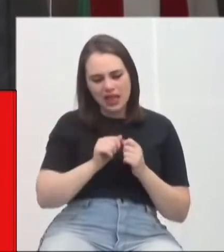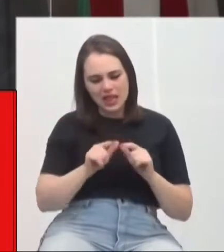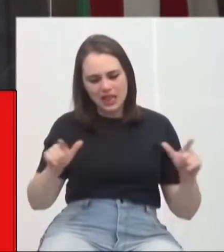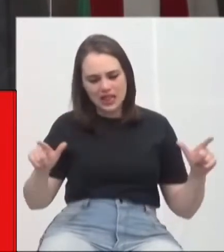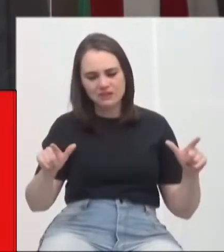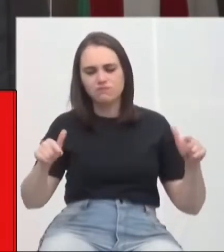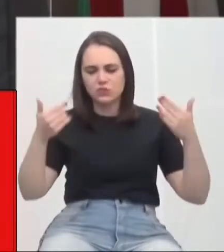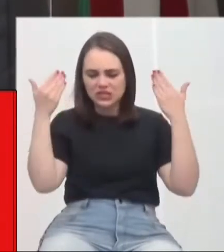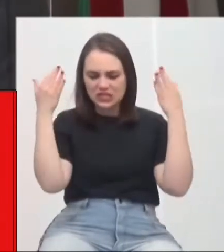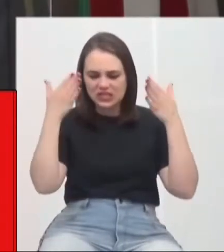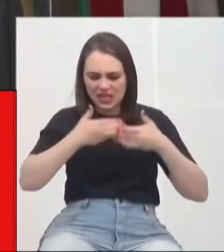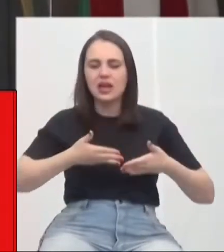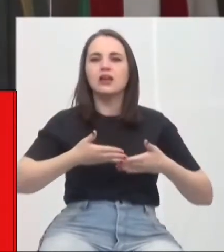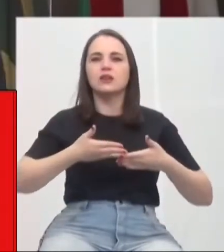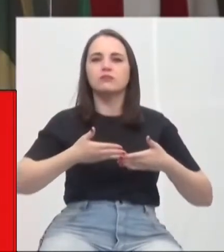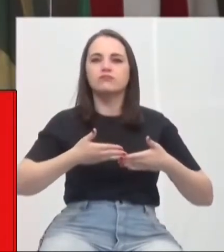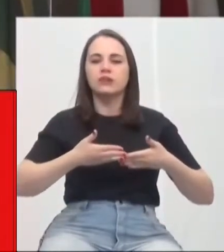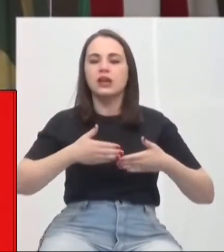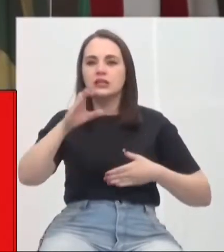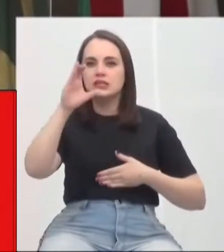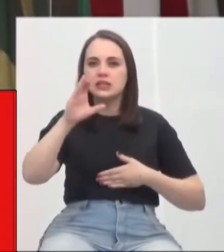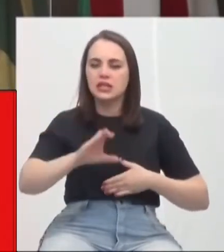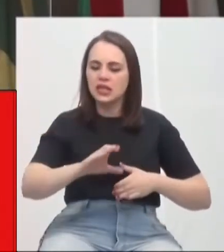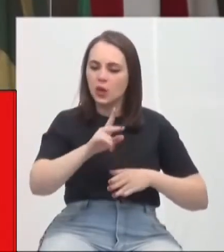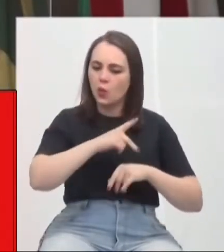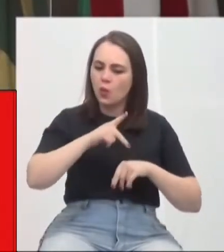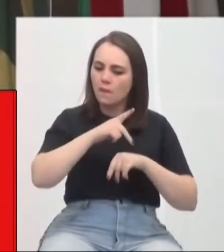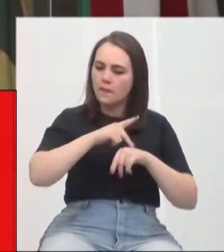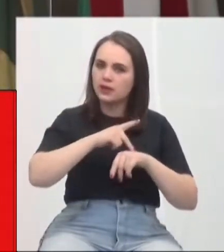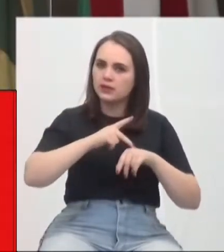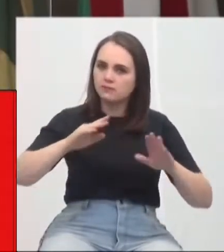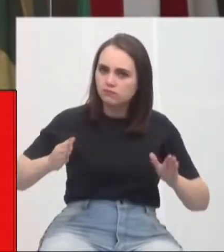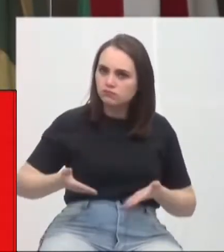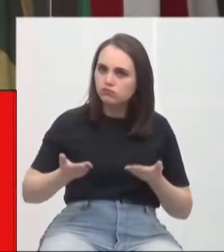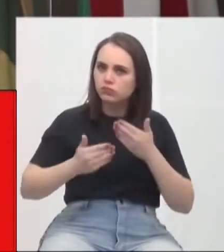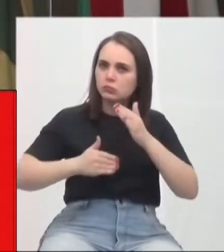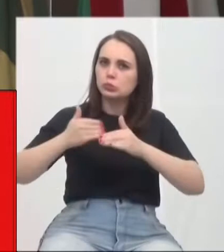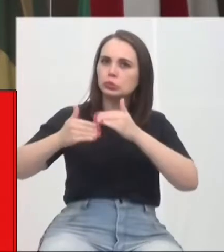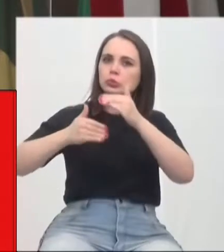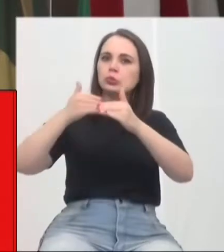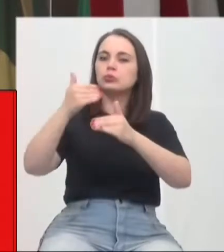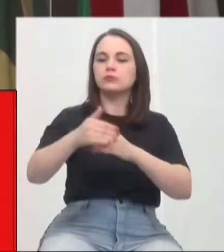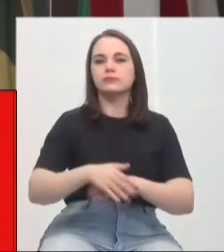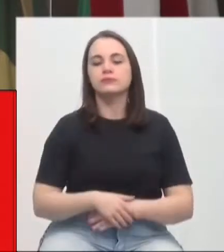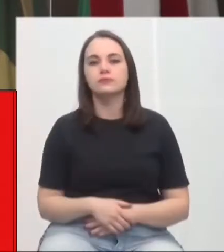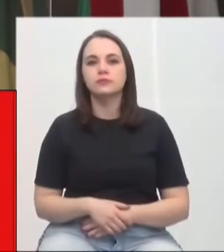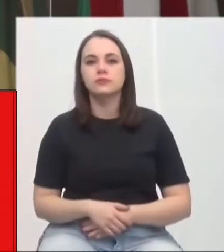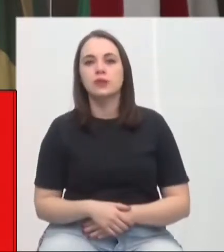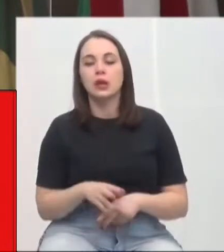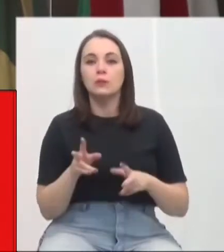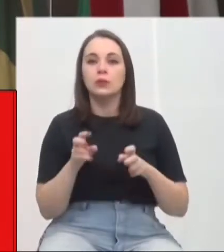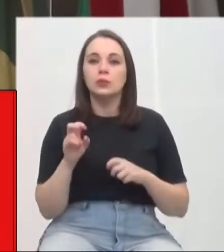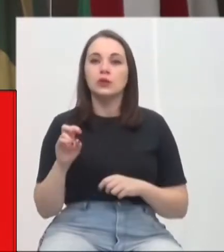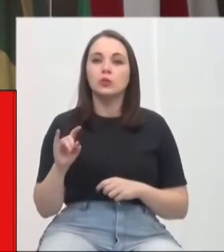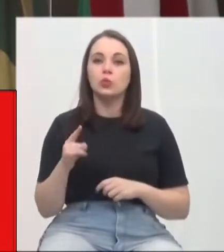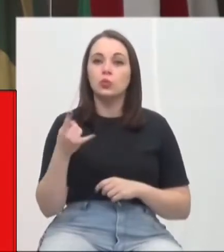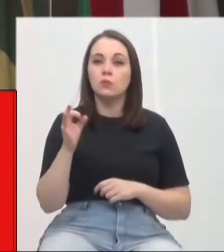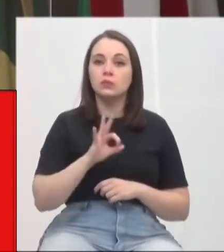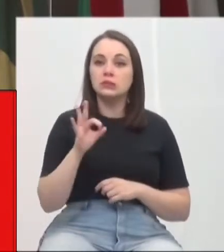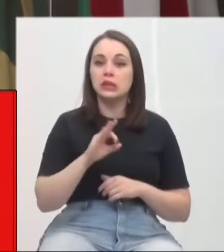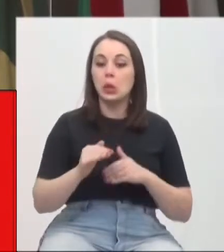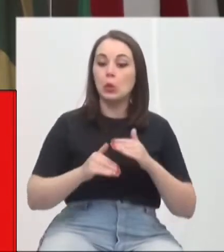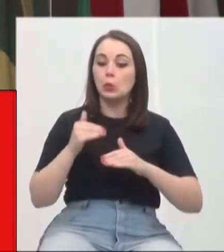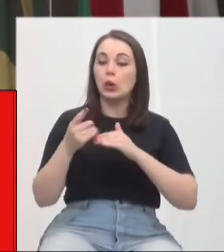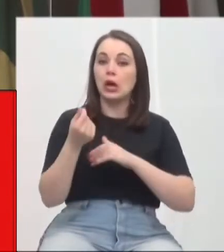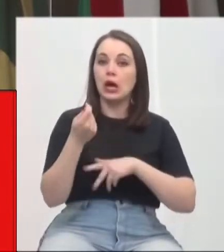honesto, sério, que leva o cidadão, o país a crescer. Nós temos visto os últimos índices de crescimento e de avanço.